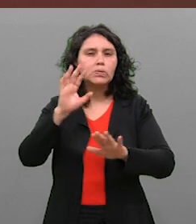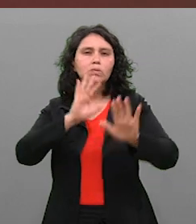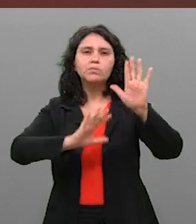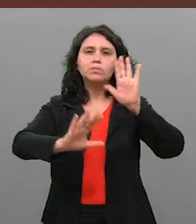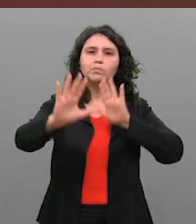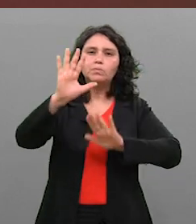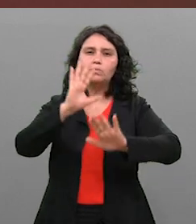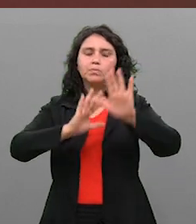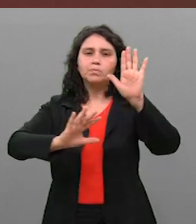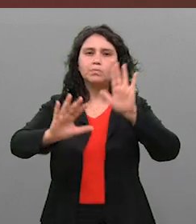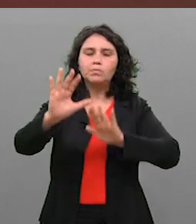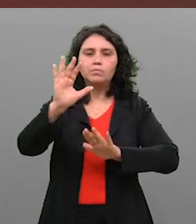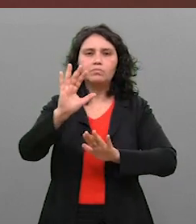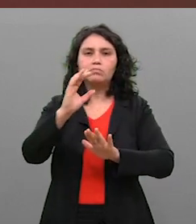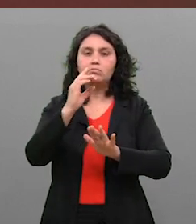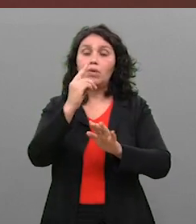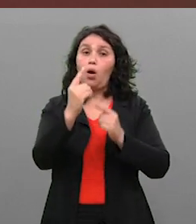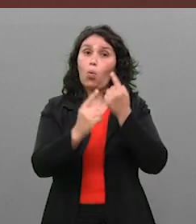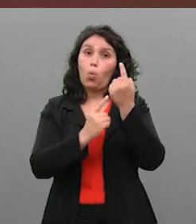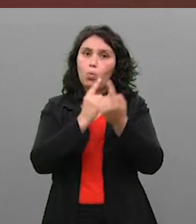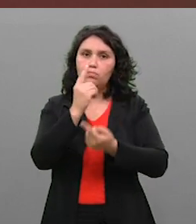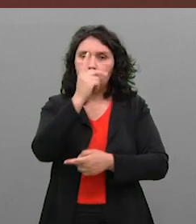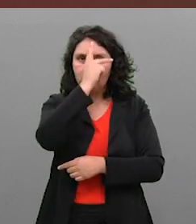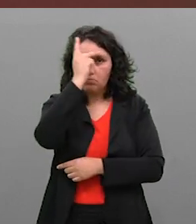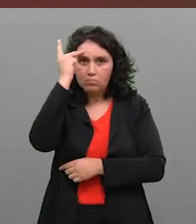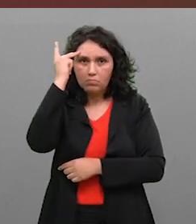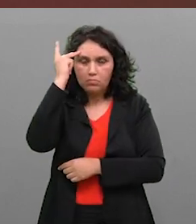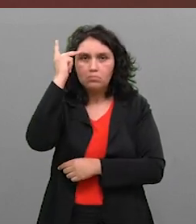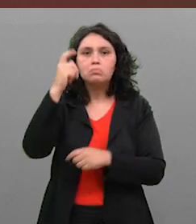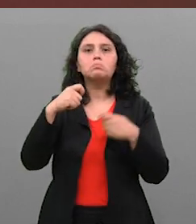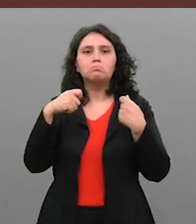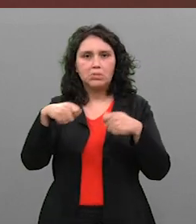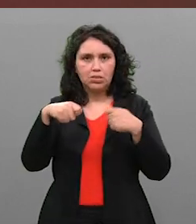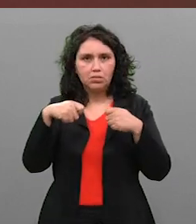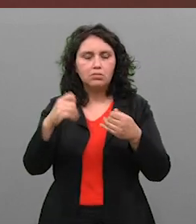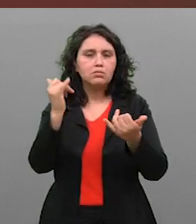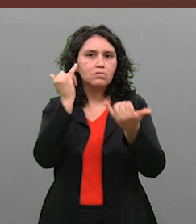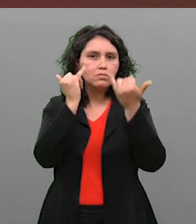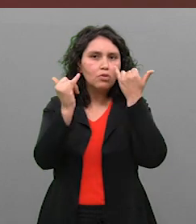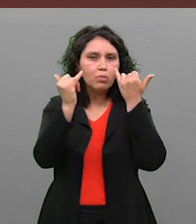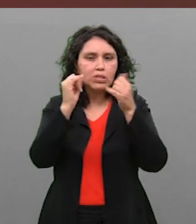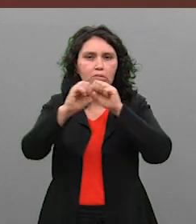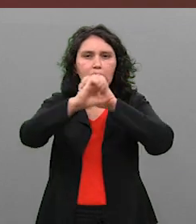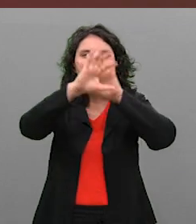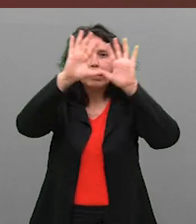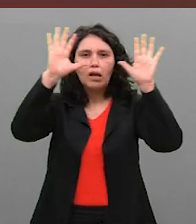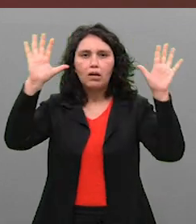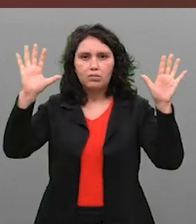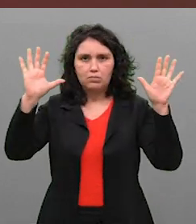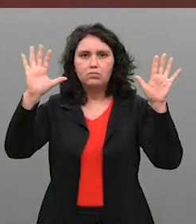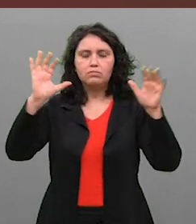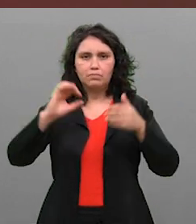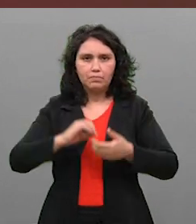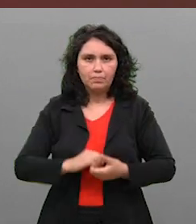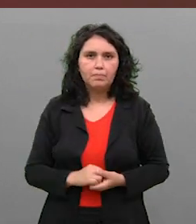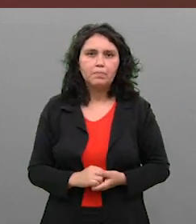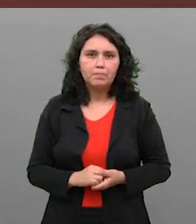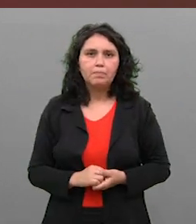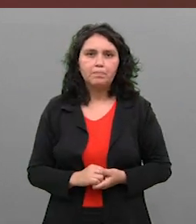provavelmente, eu acredito que nem sempre a pessoa que for se submeter a procurar esse tipo de procedimento